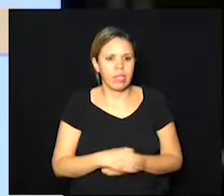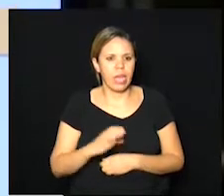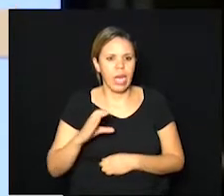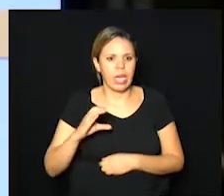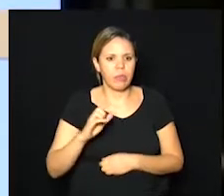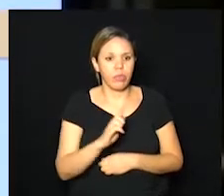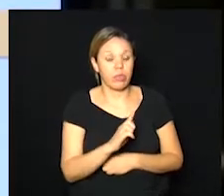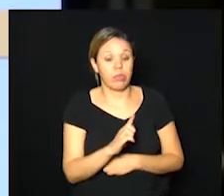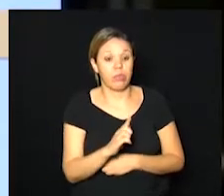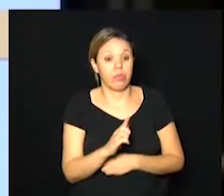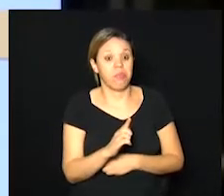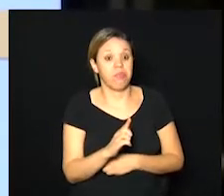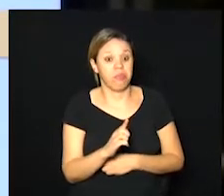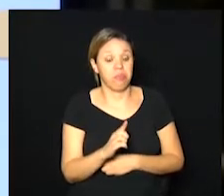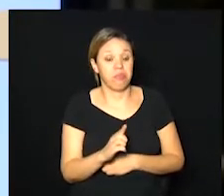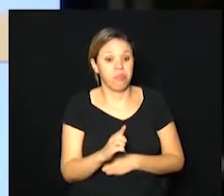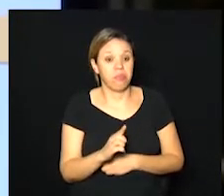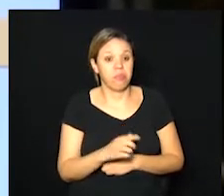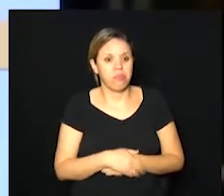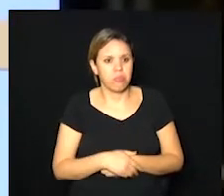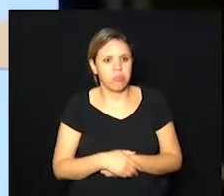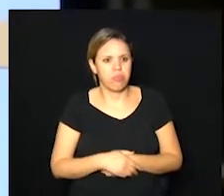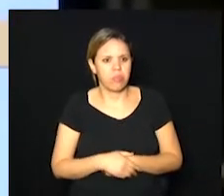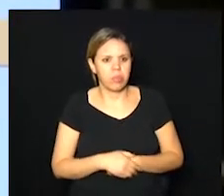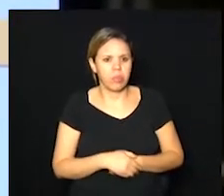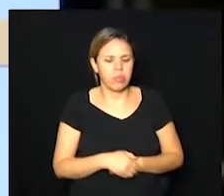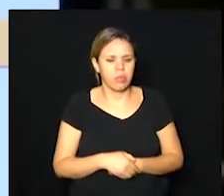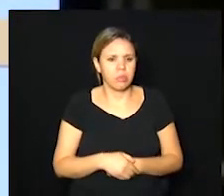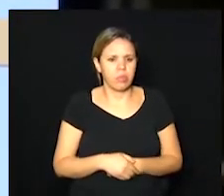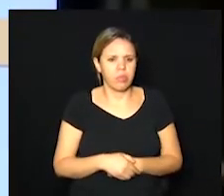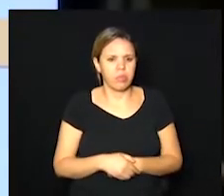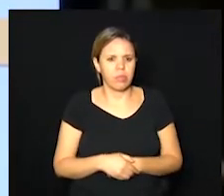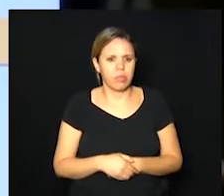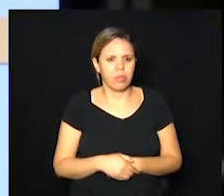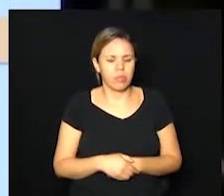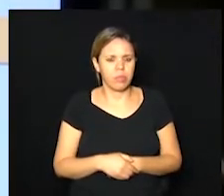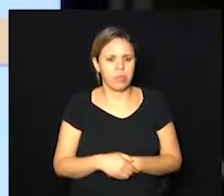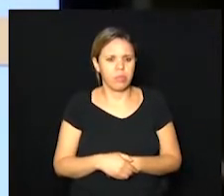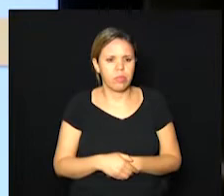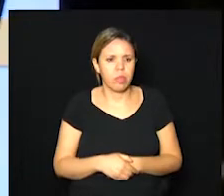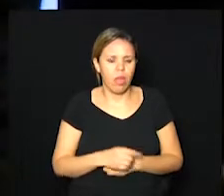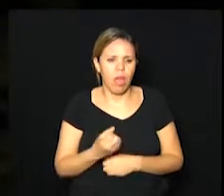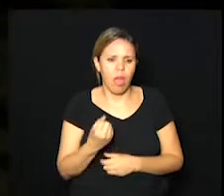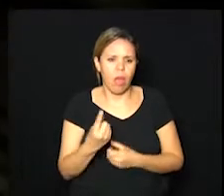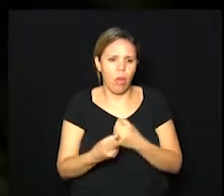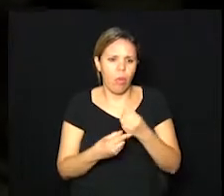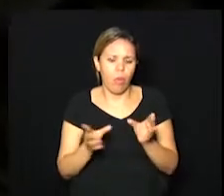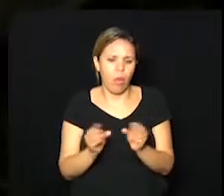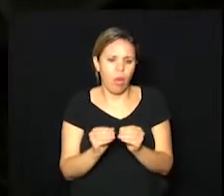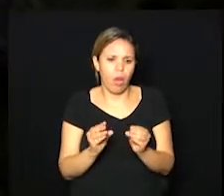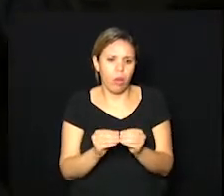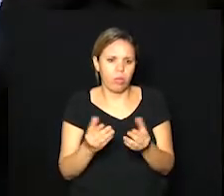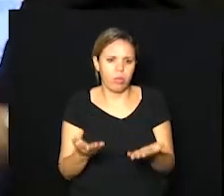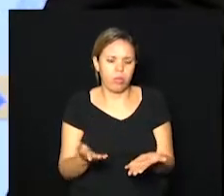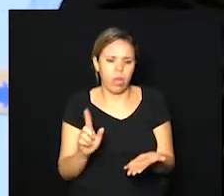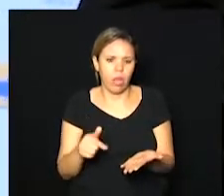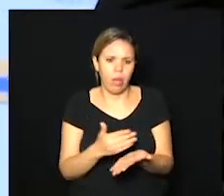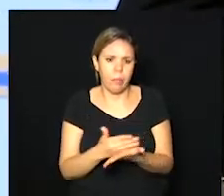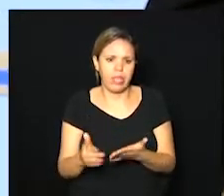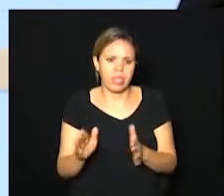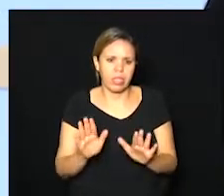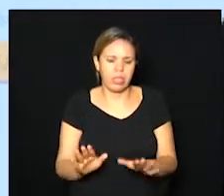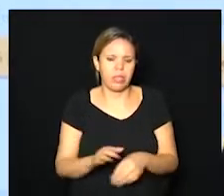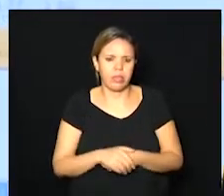principalmente região do Campo Grande é isso né isso é uma das conclusões apesar do início da